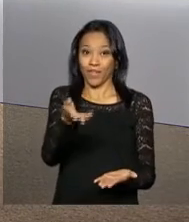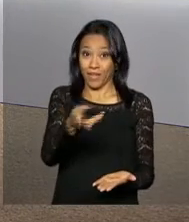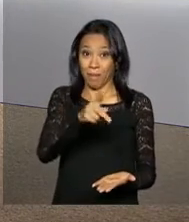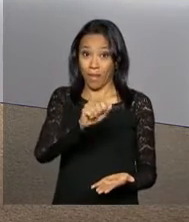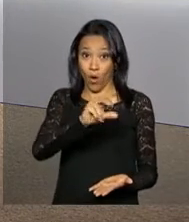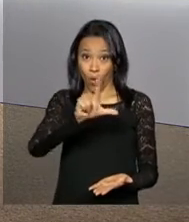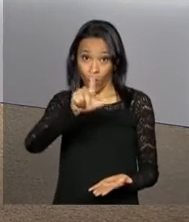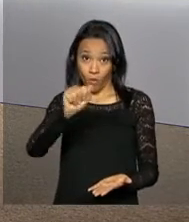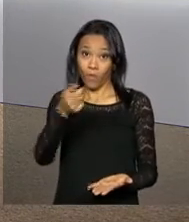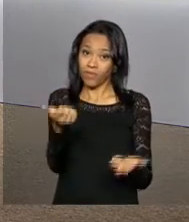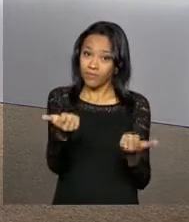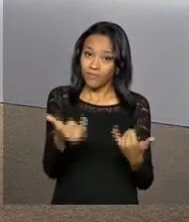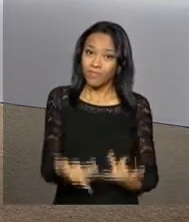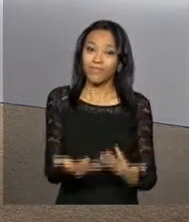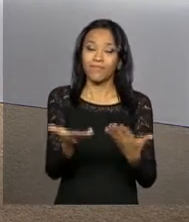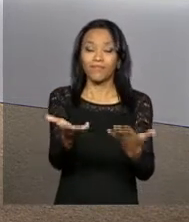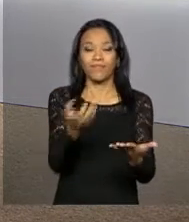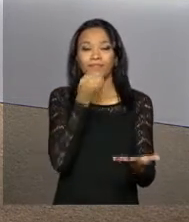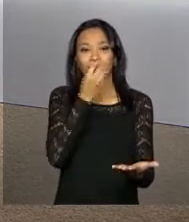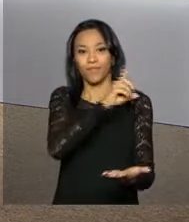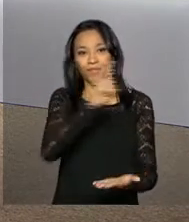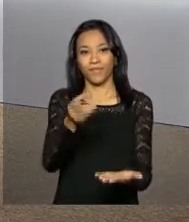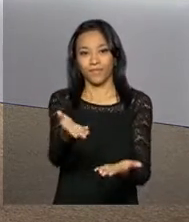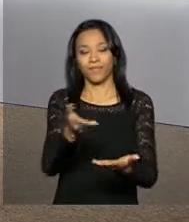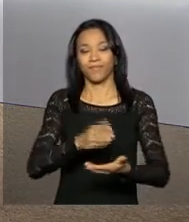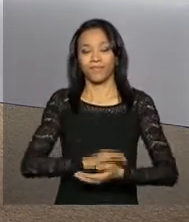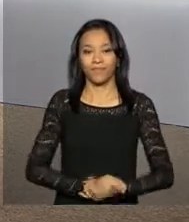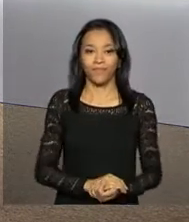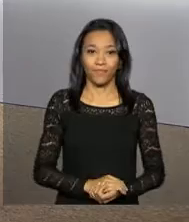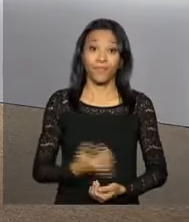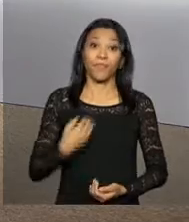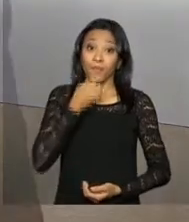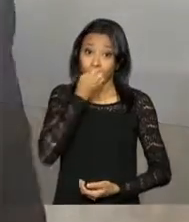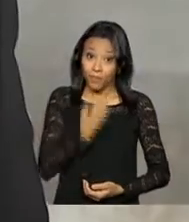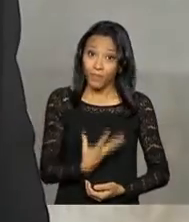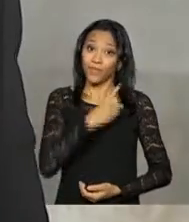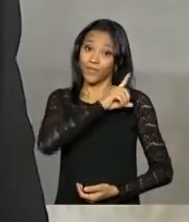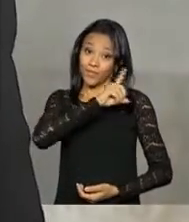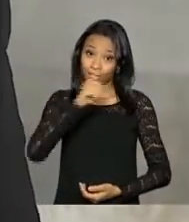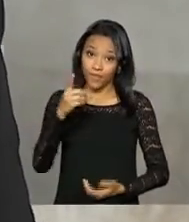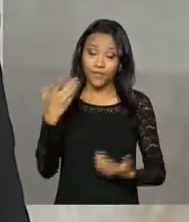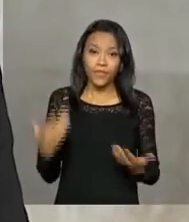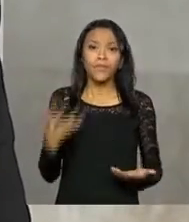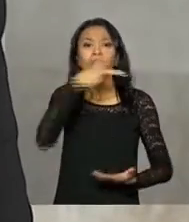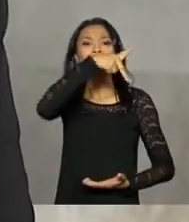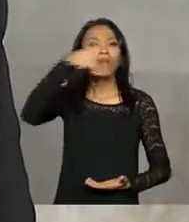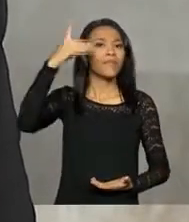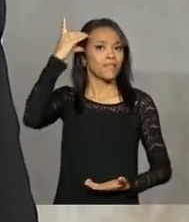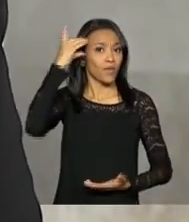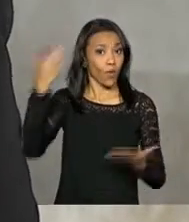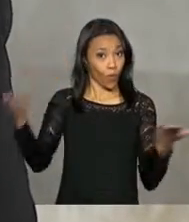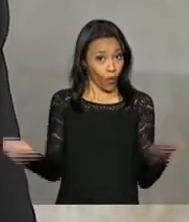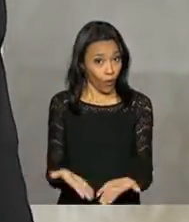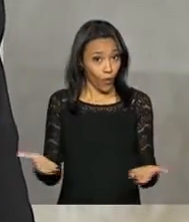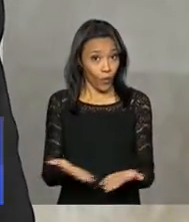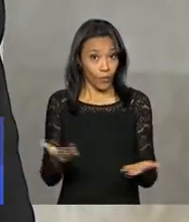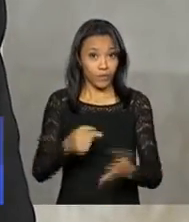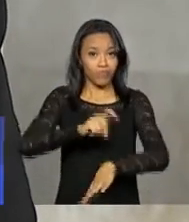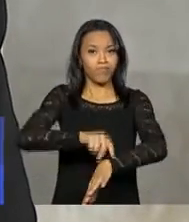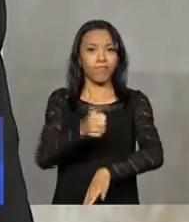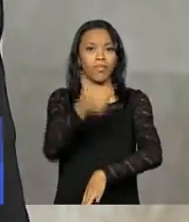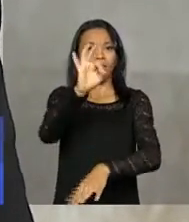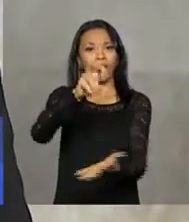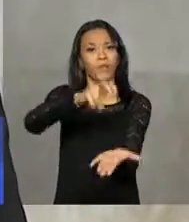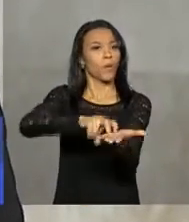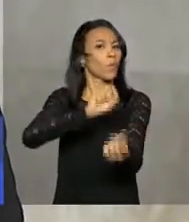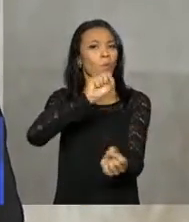vivo do Palácio do Planalto. Bom dia, Paola. Bom dia, Roberto. A presidenta Dilma Rousseff recebe hoje, às 10 horas